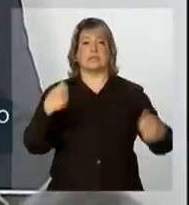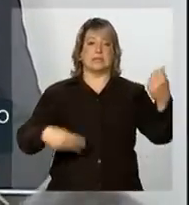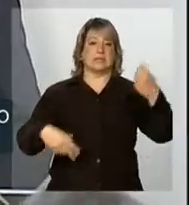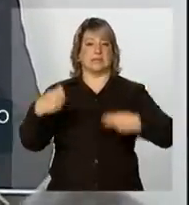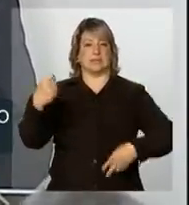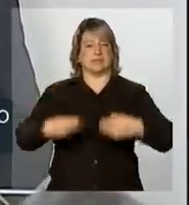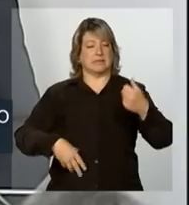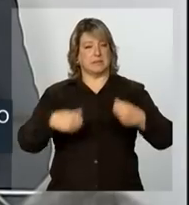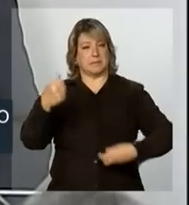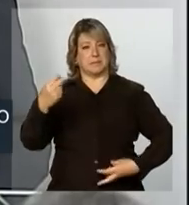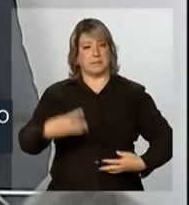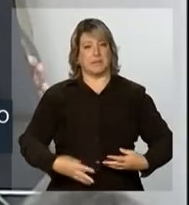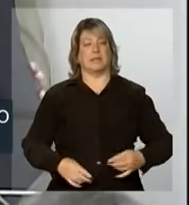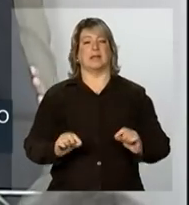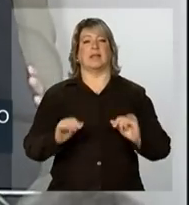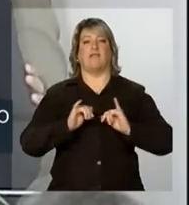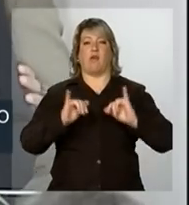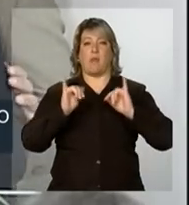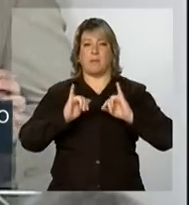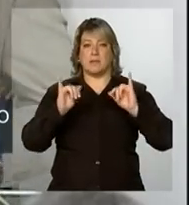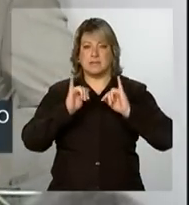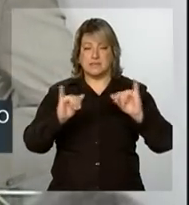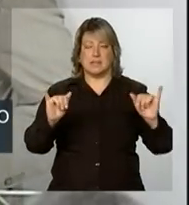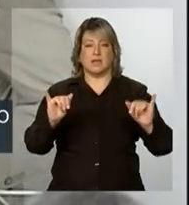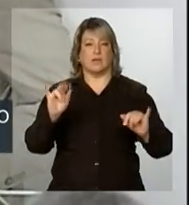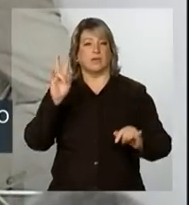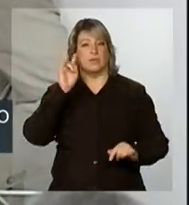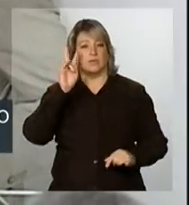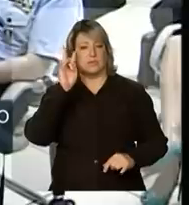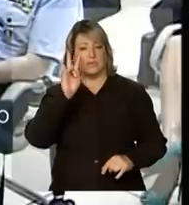informações relativas...